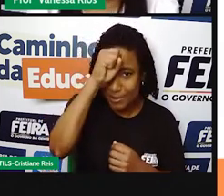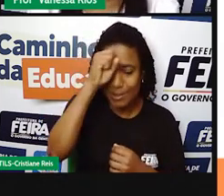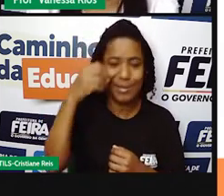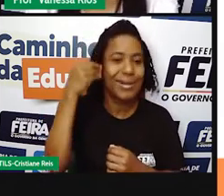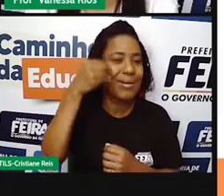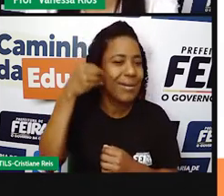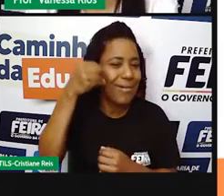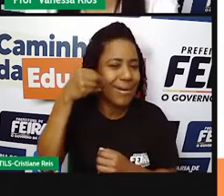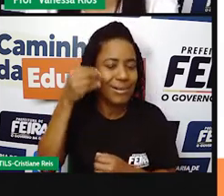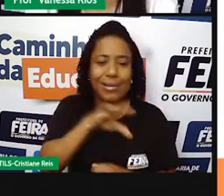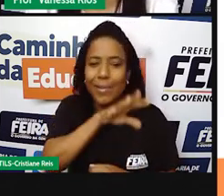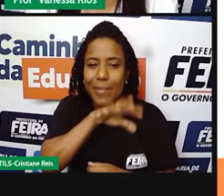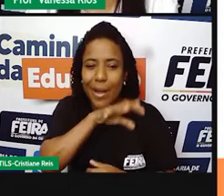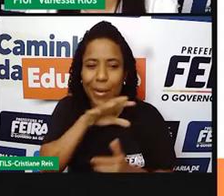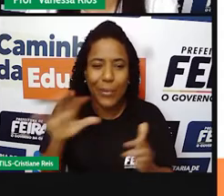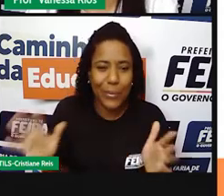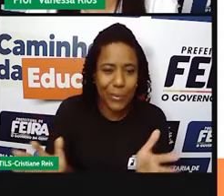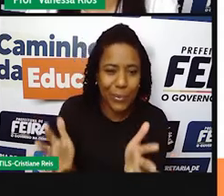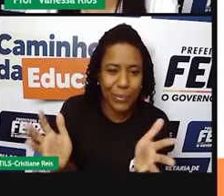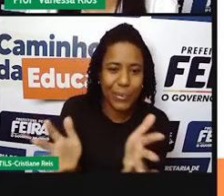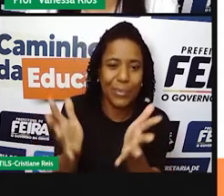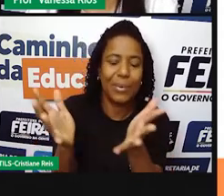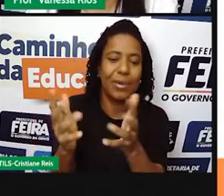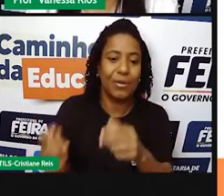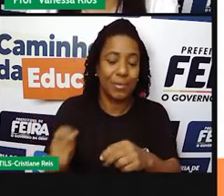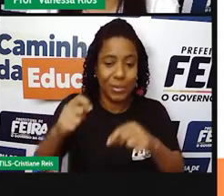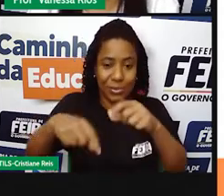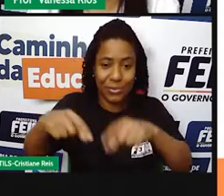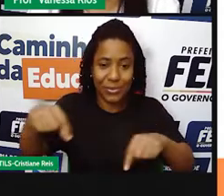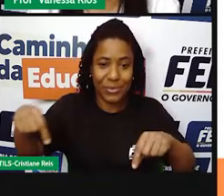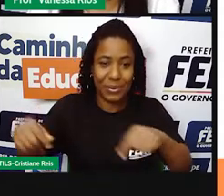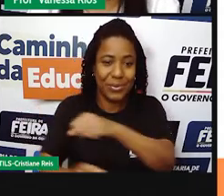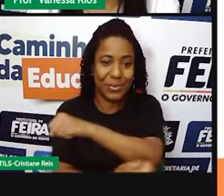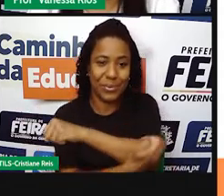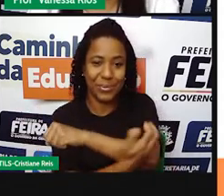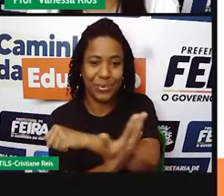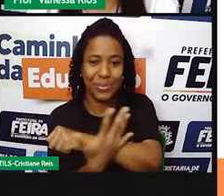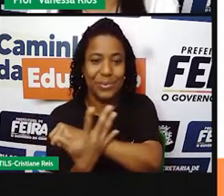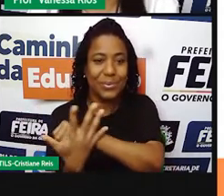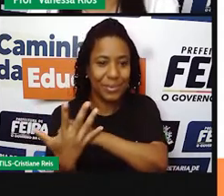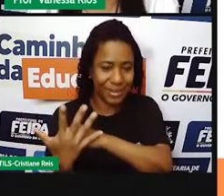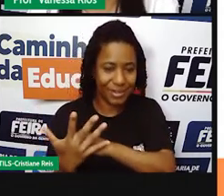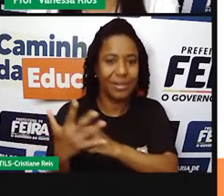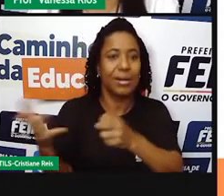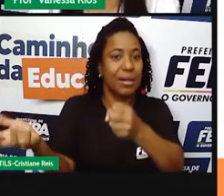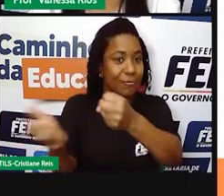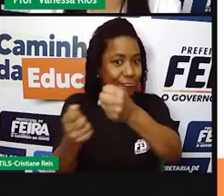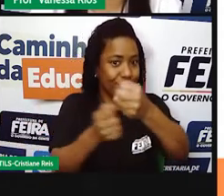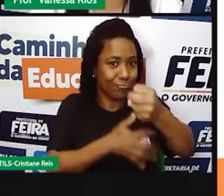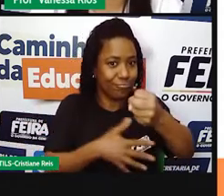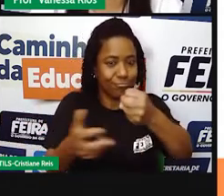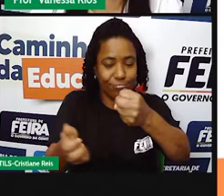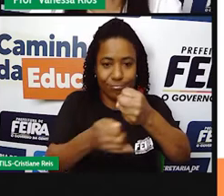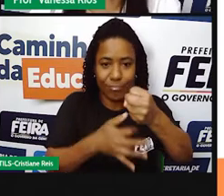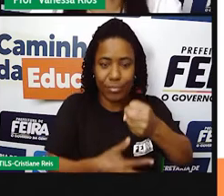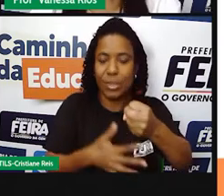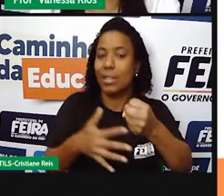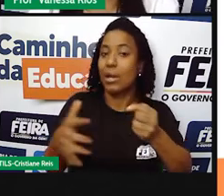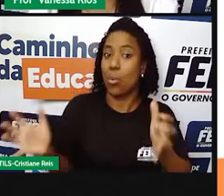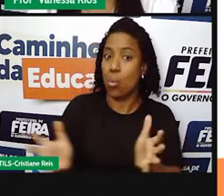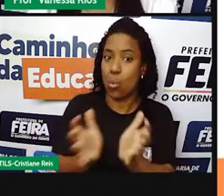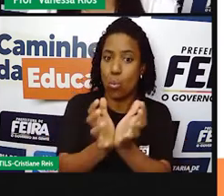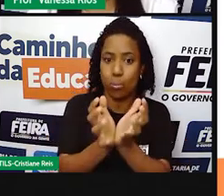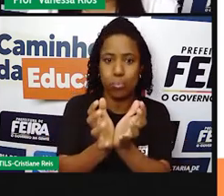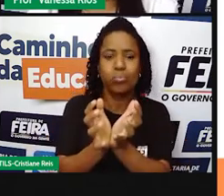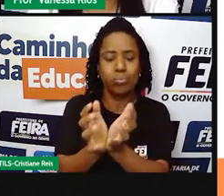plantar. Então, nesse momento aí, onde as pessoas, os grupos sociais começaram a estabelecer moradia em um